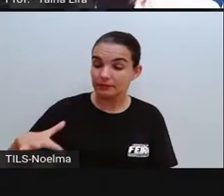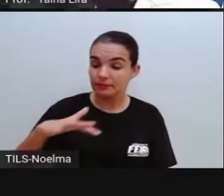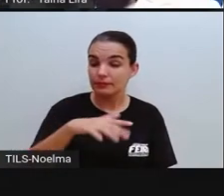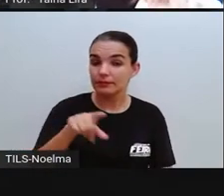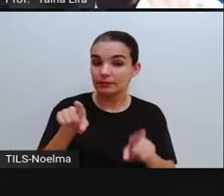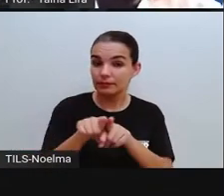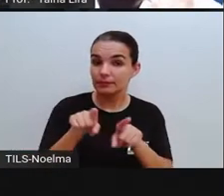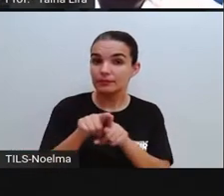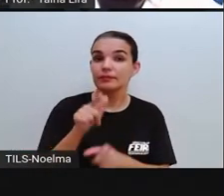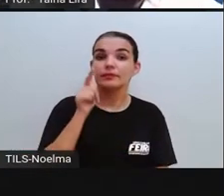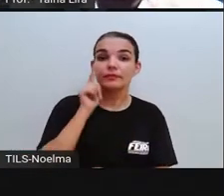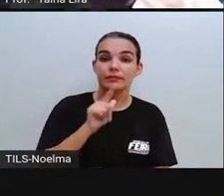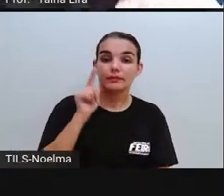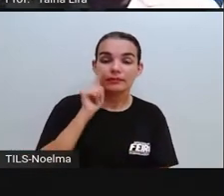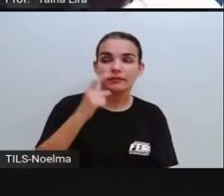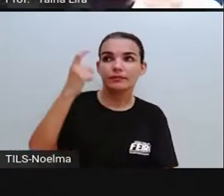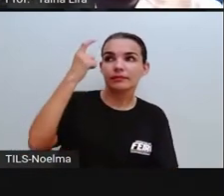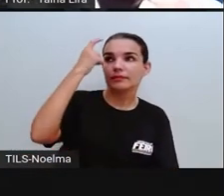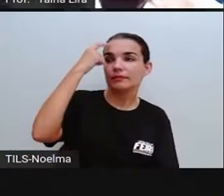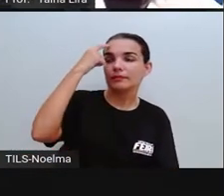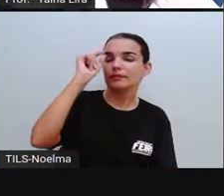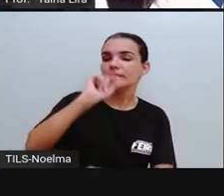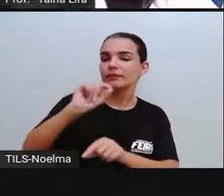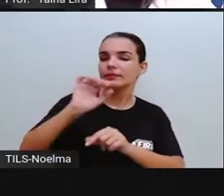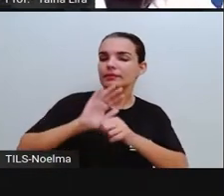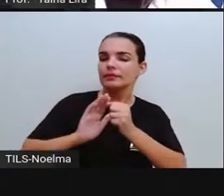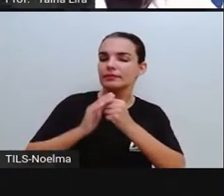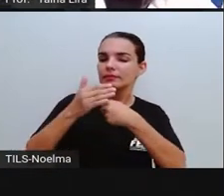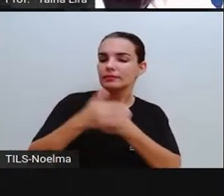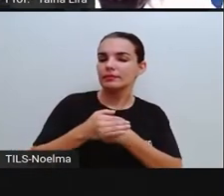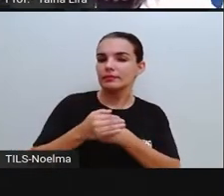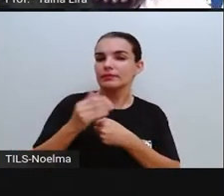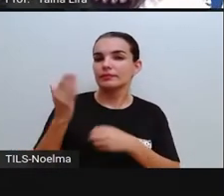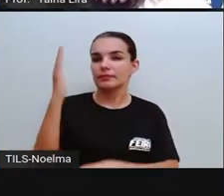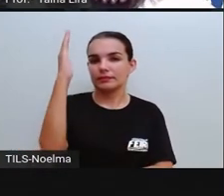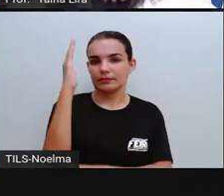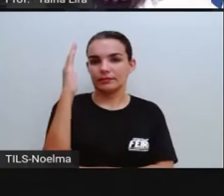já começar a pensar aí nessa preservação, tá bom?